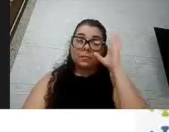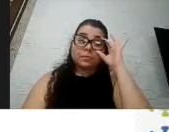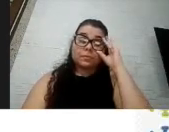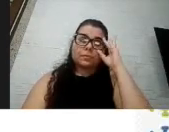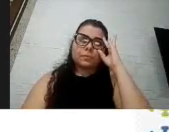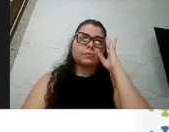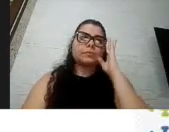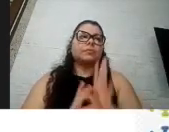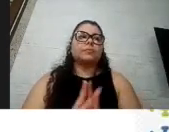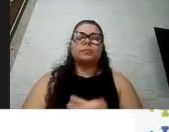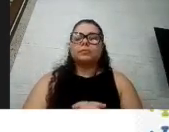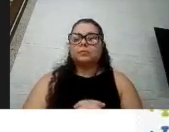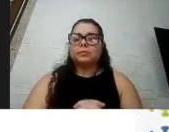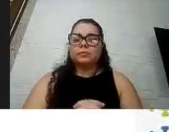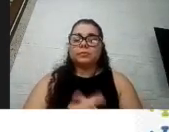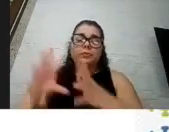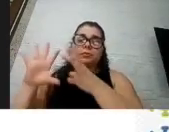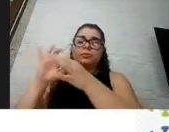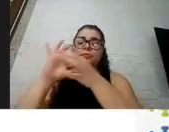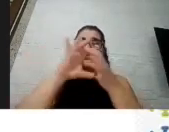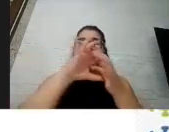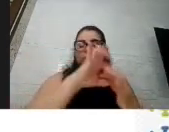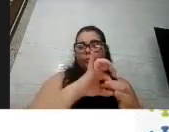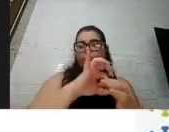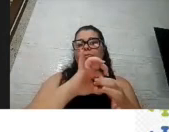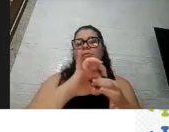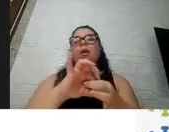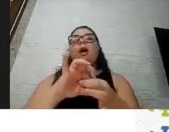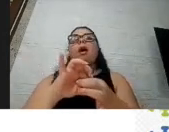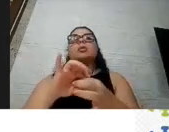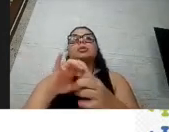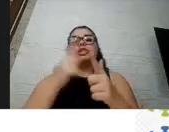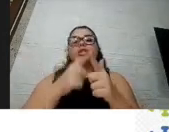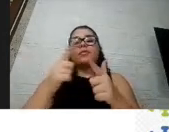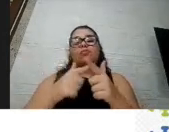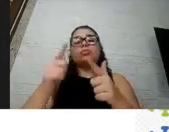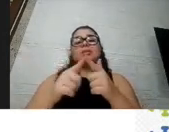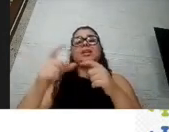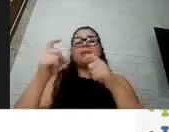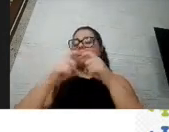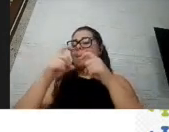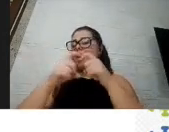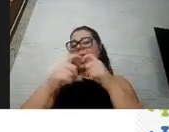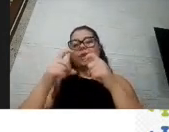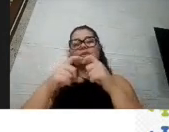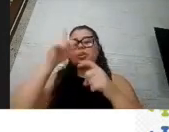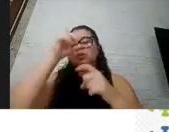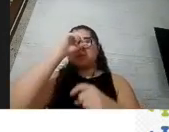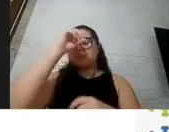em relação as complicações médicas durante a internação maioria a grande maioria das